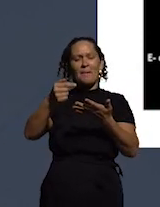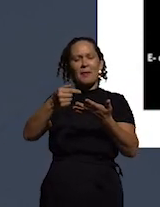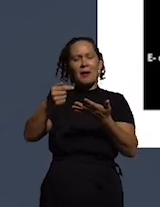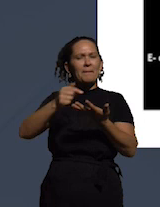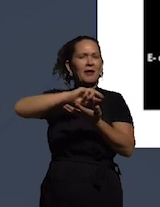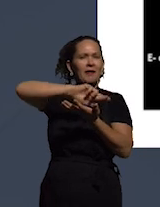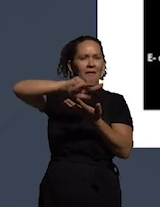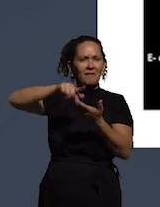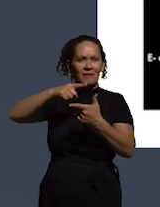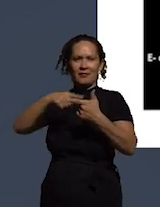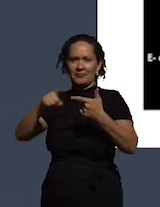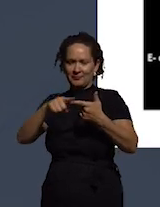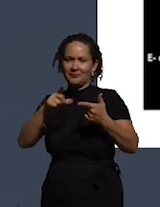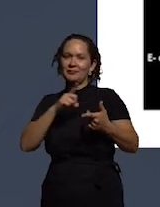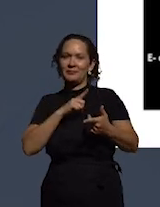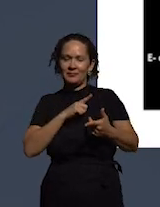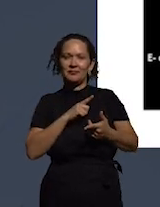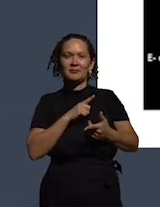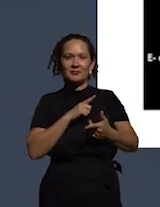tivemos